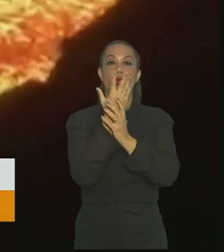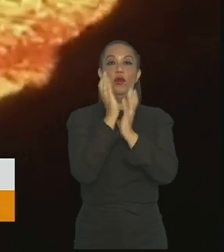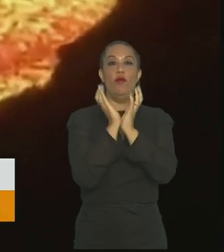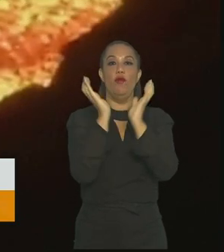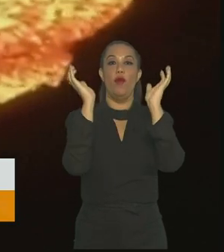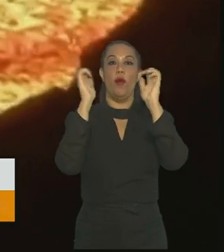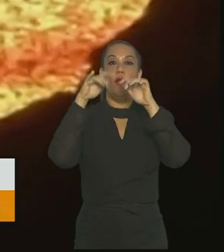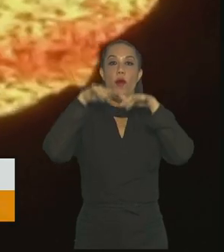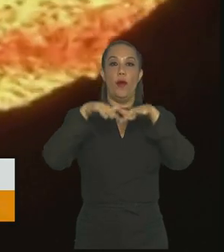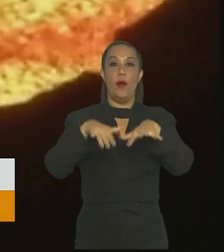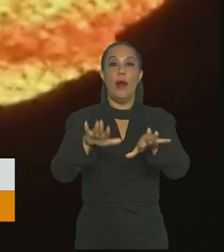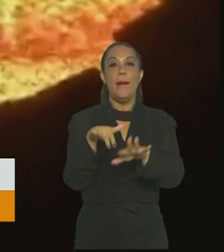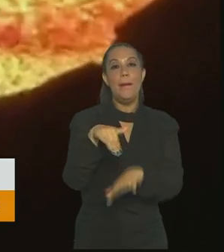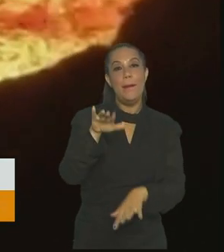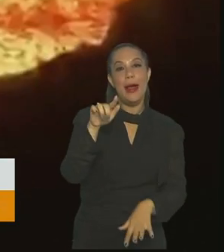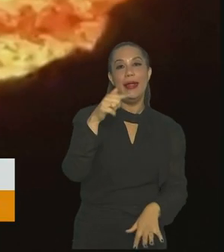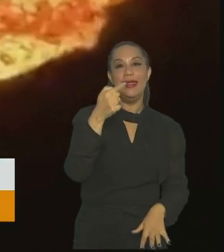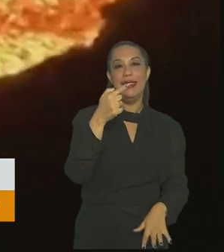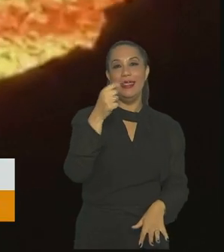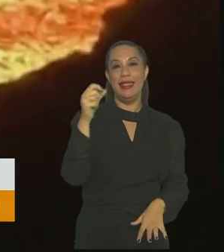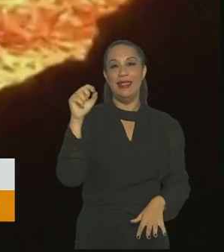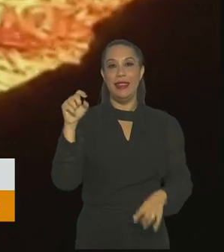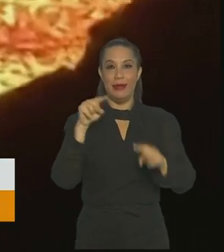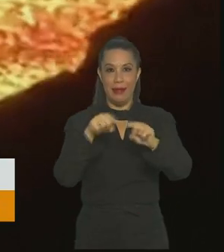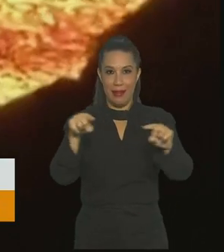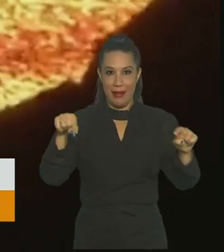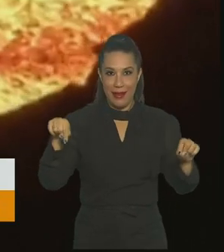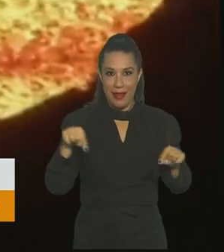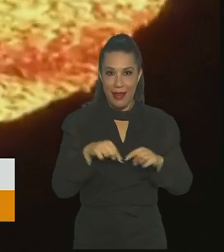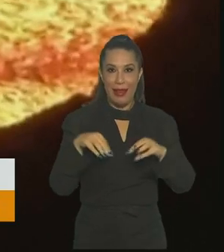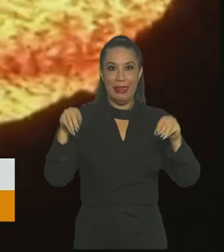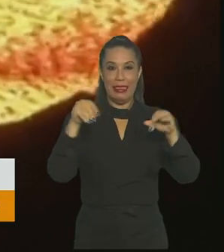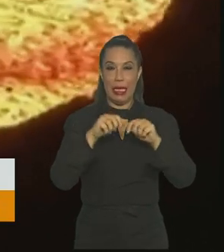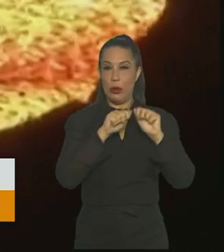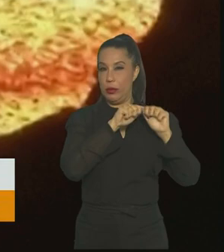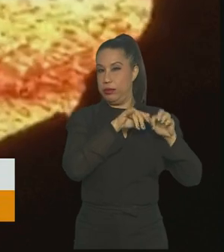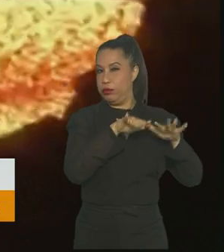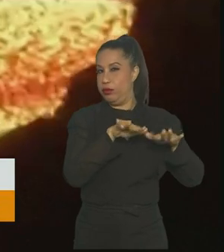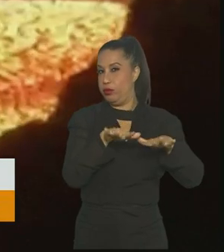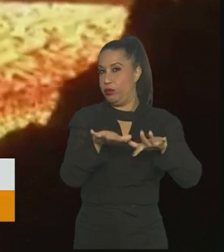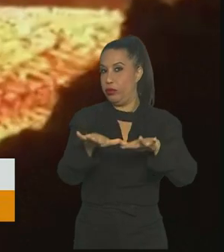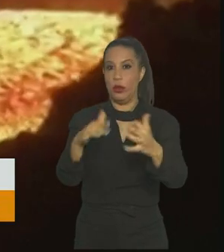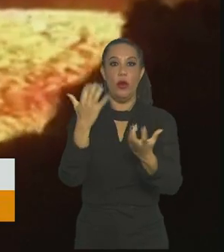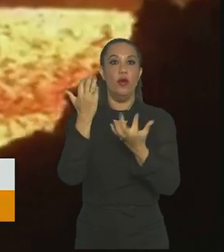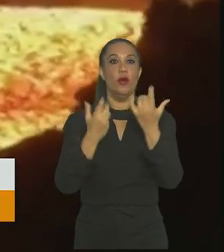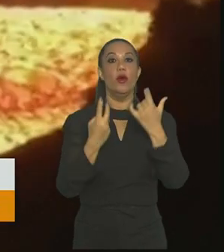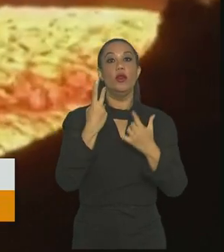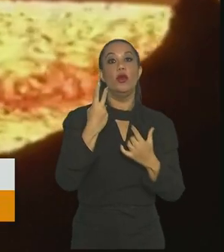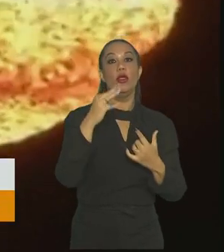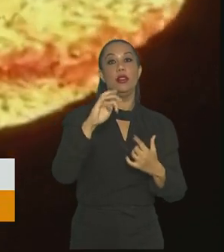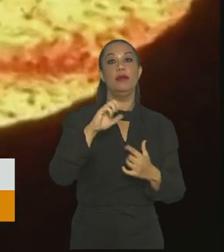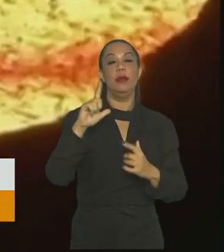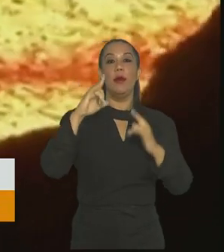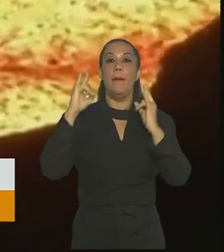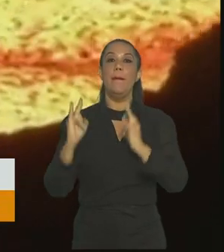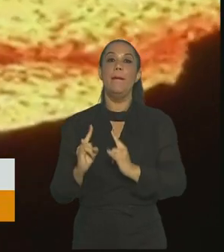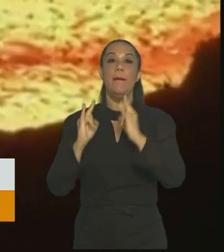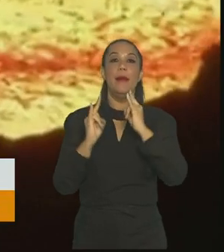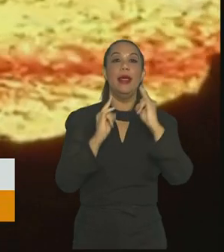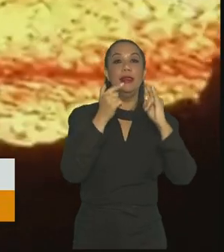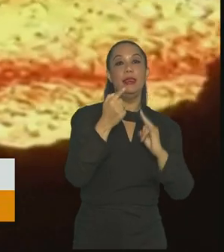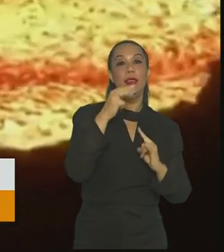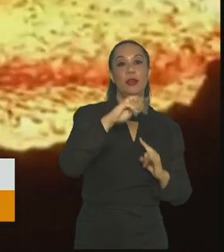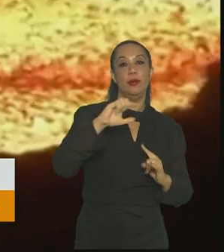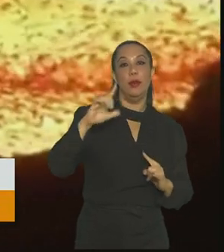Entre os mais de 700 hectares de terras tomados pela lava, estavam 2 mil prédios e 7 mil